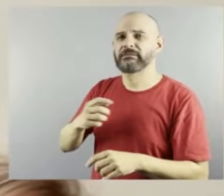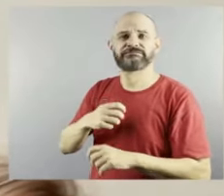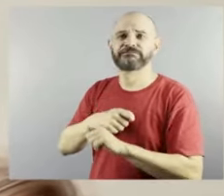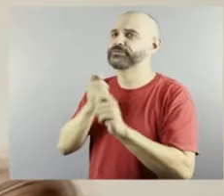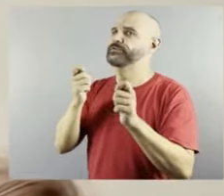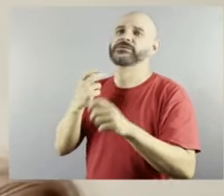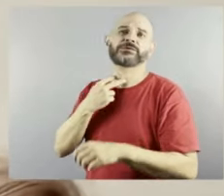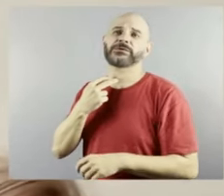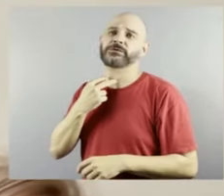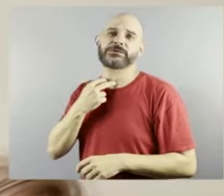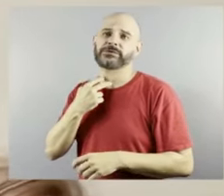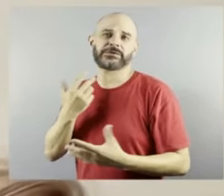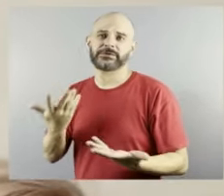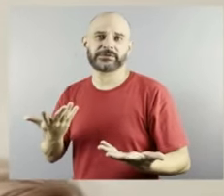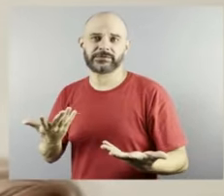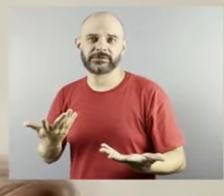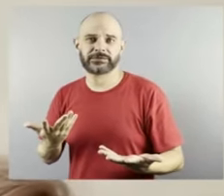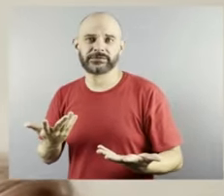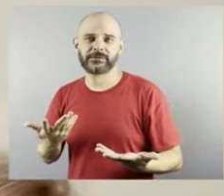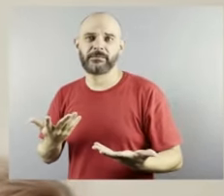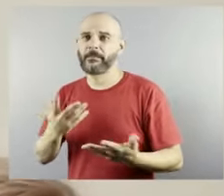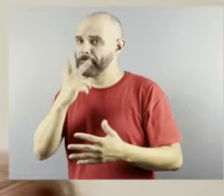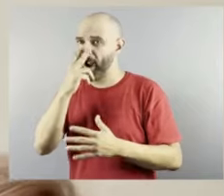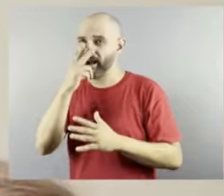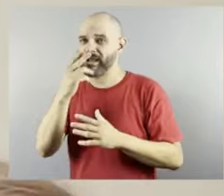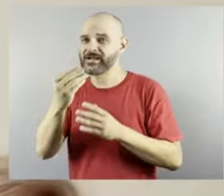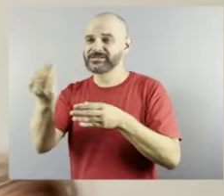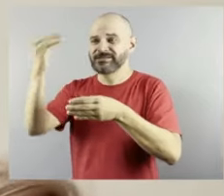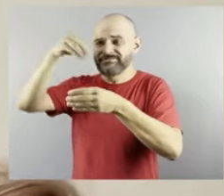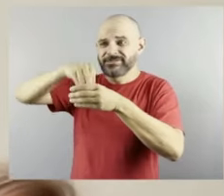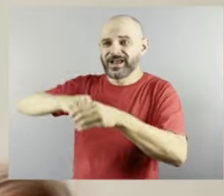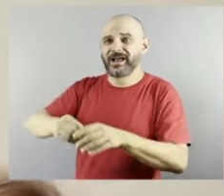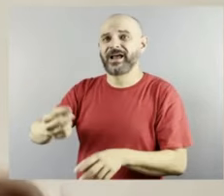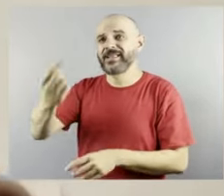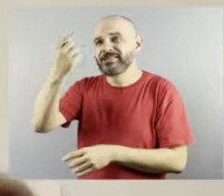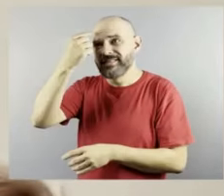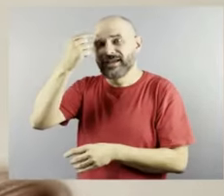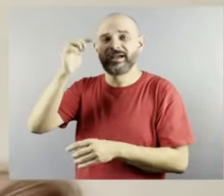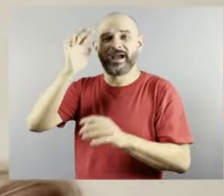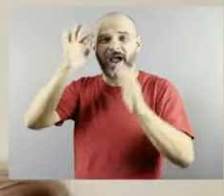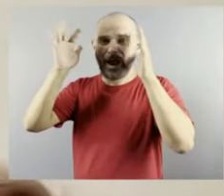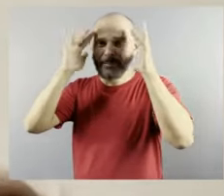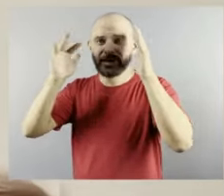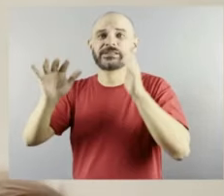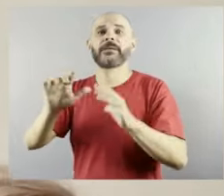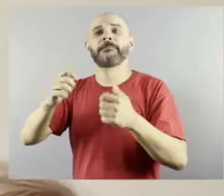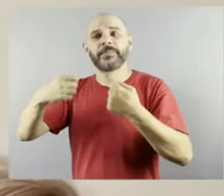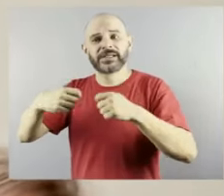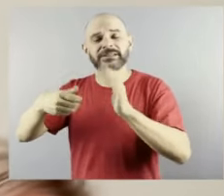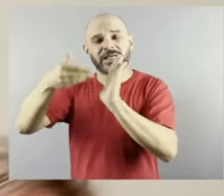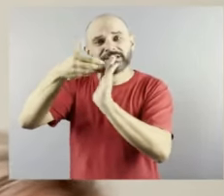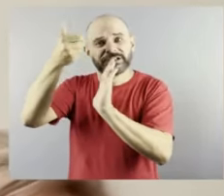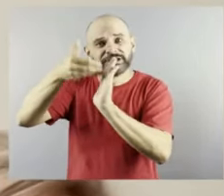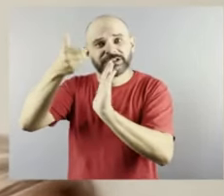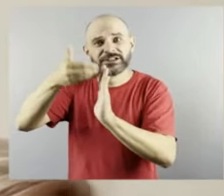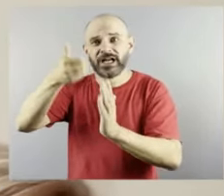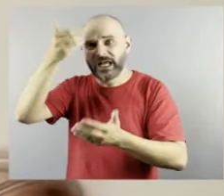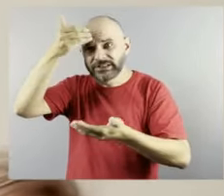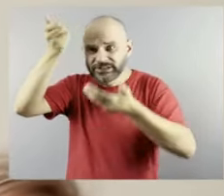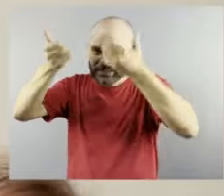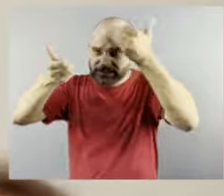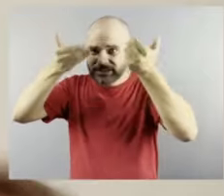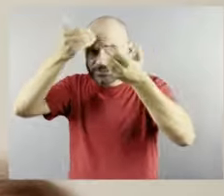Então, a gente tem que, para tirar isso de dentro do ser humano, de dentro da visão da sociedade,